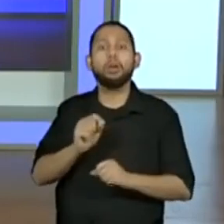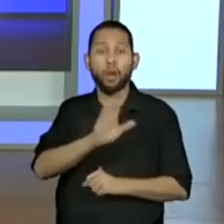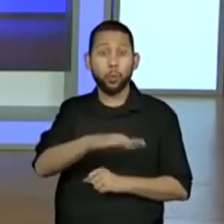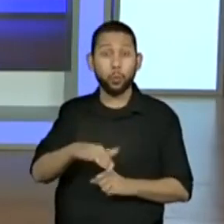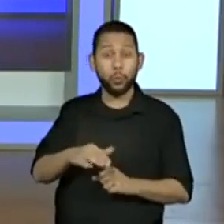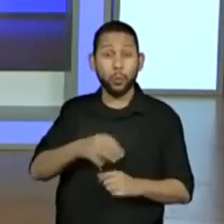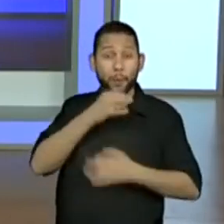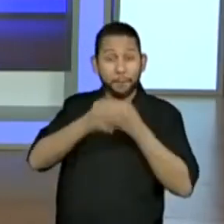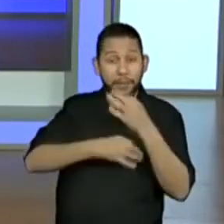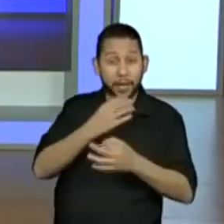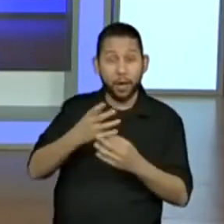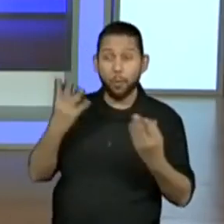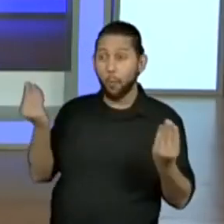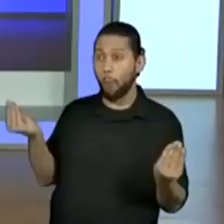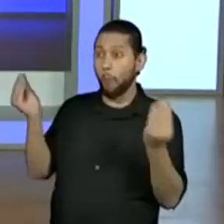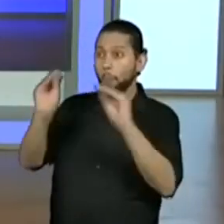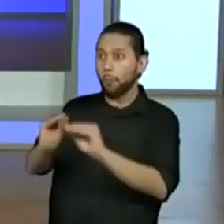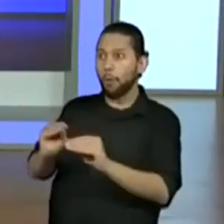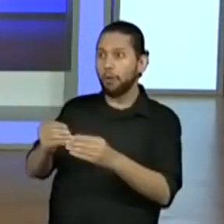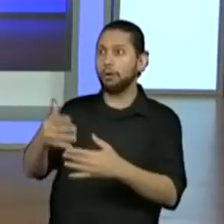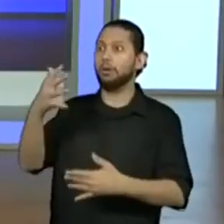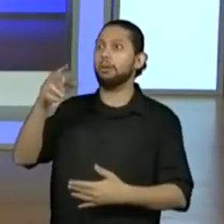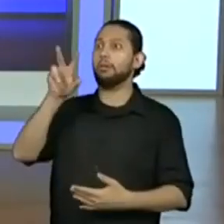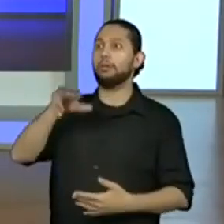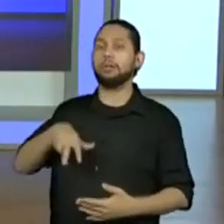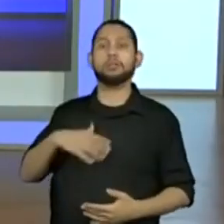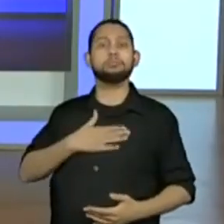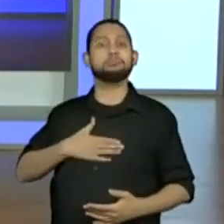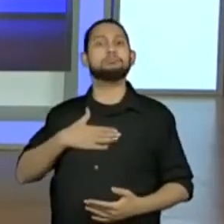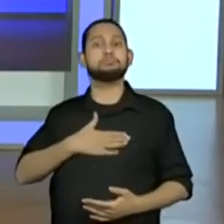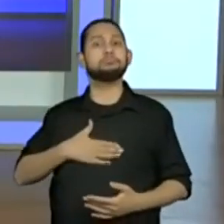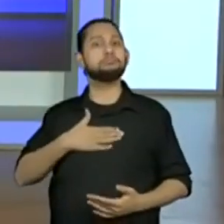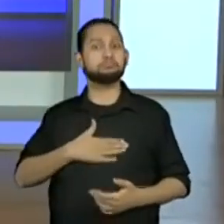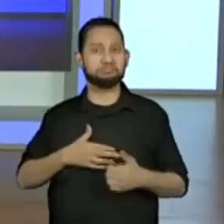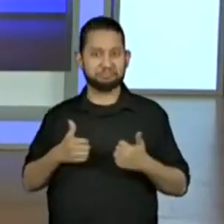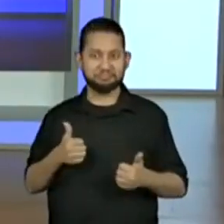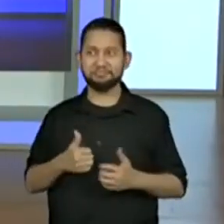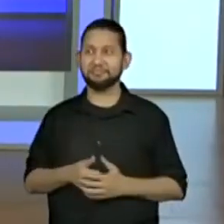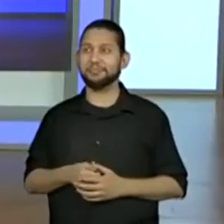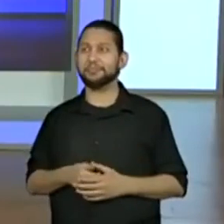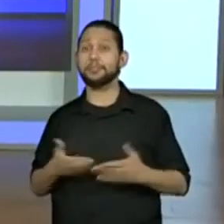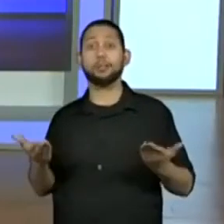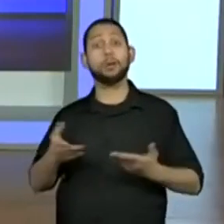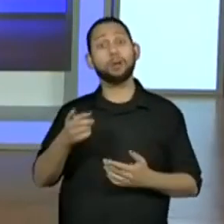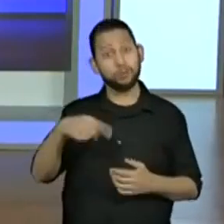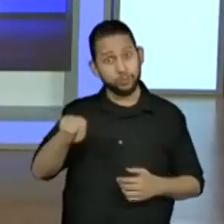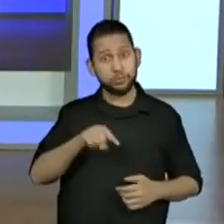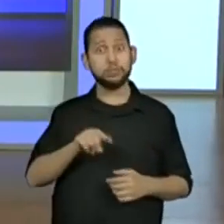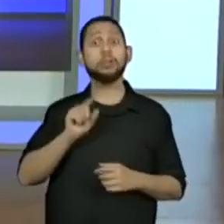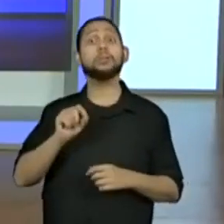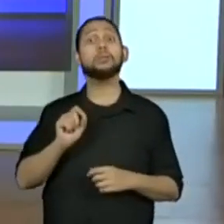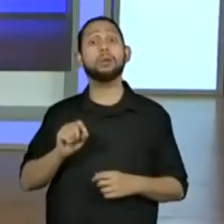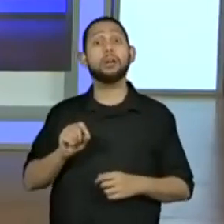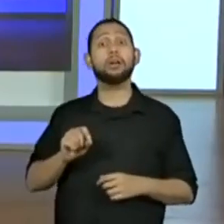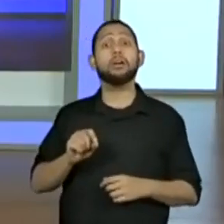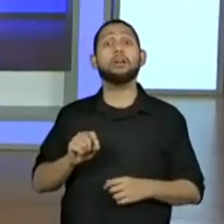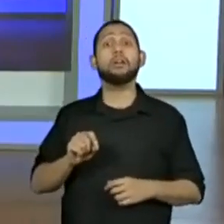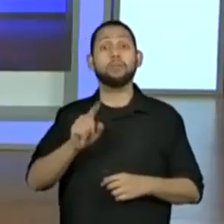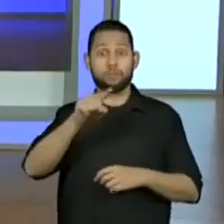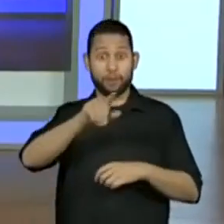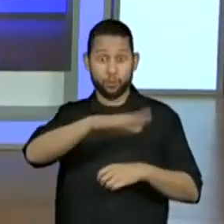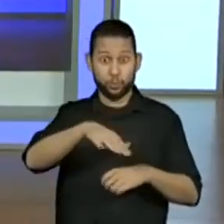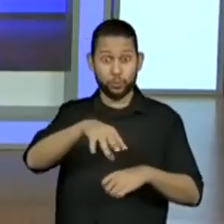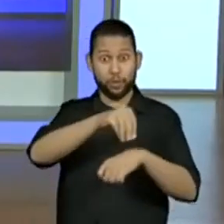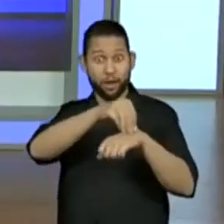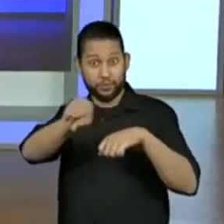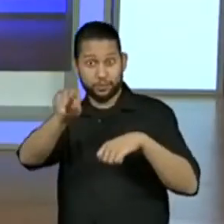para os alunos o respeito ao próximo, muito legal mesmo. E aí, agora vocês passam a informação para a gente dos alunos e